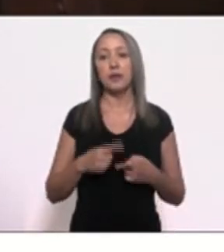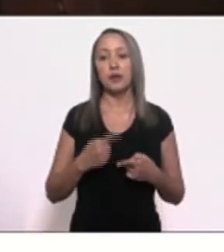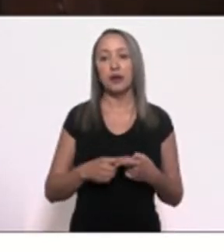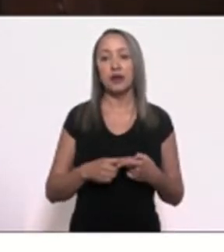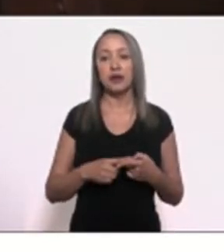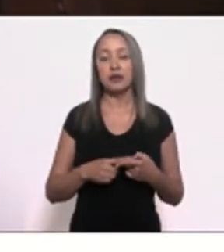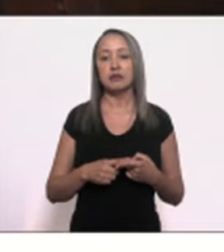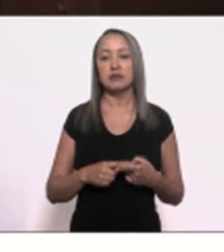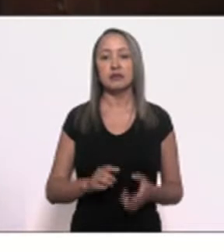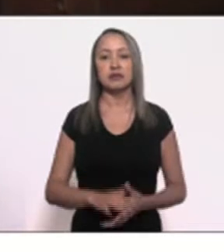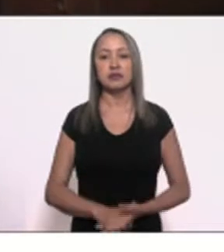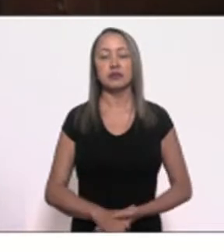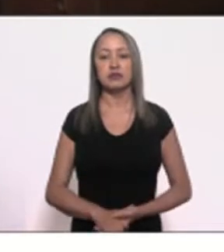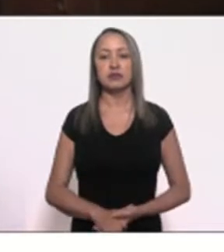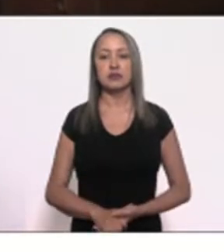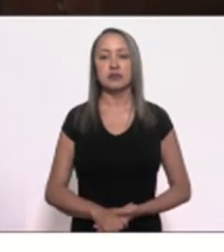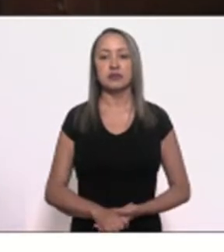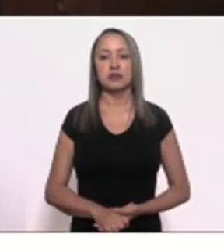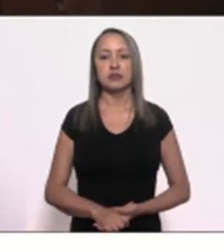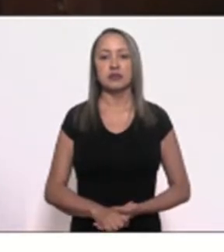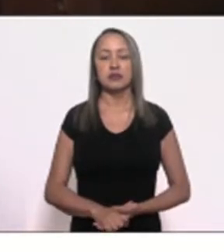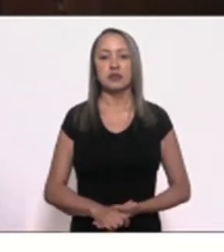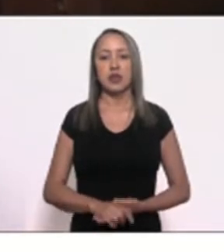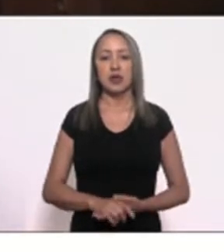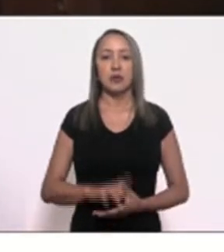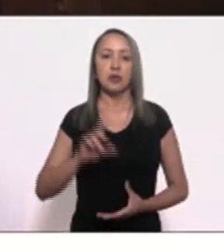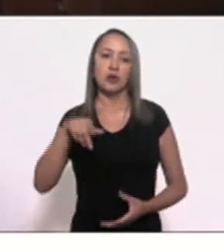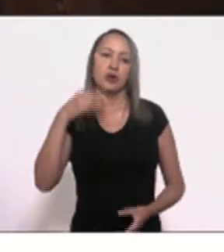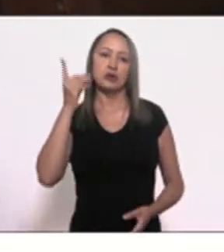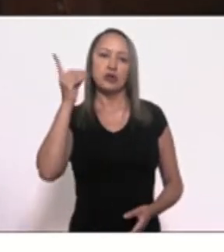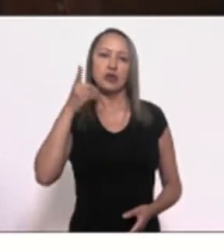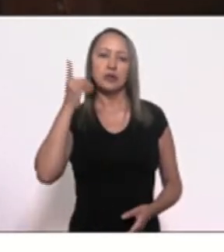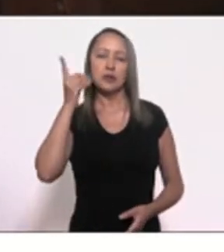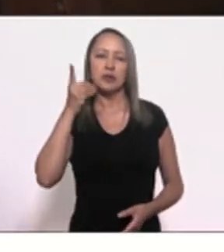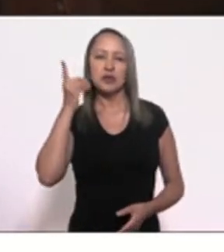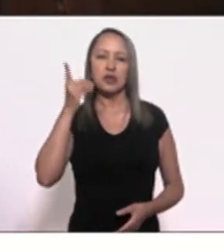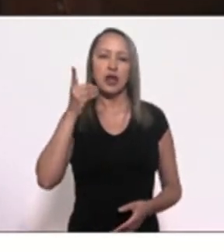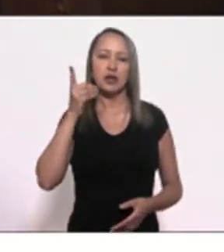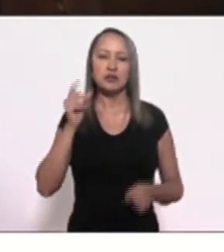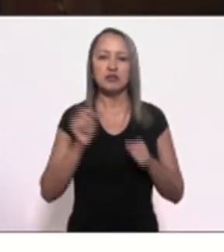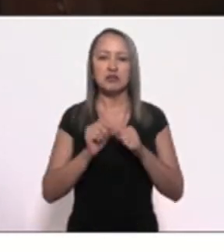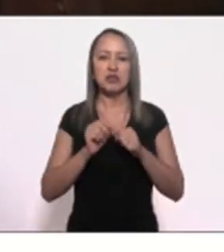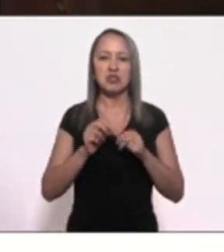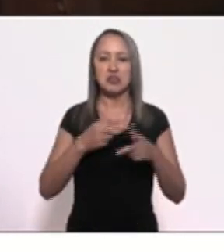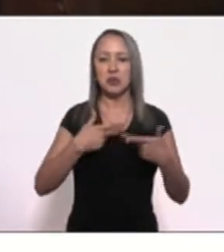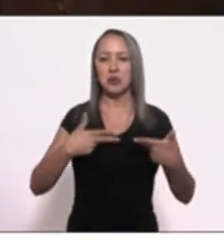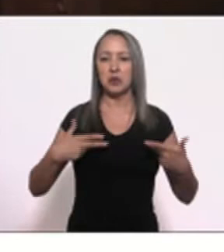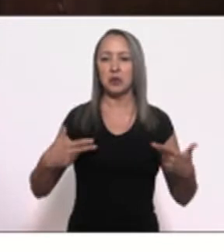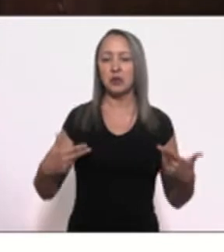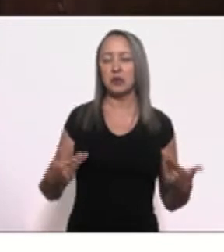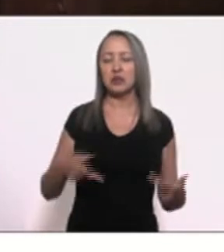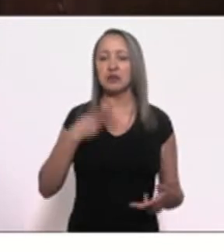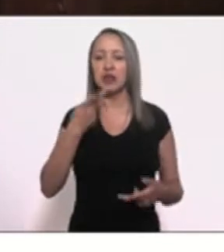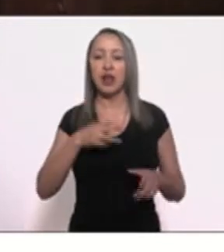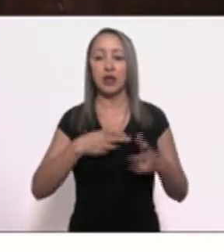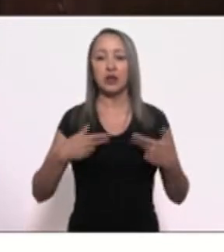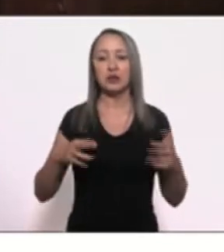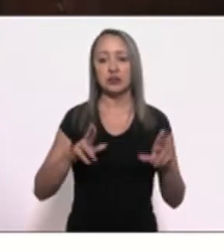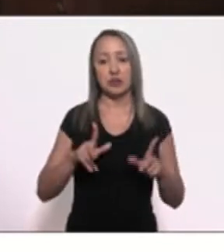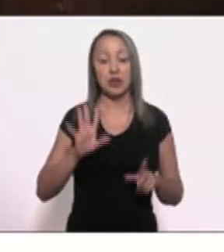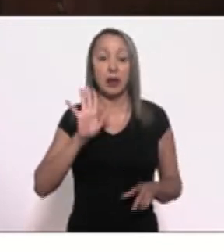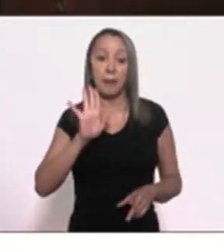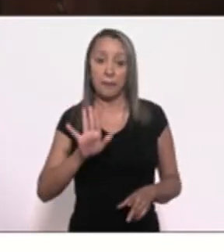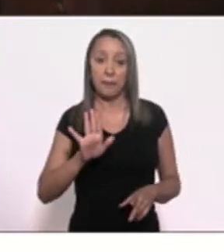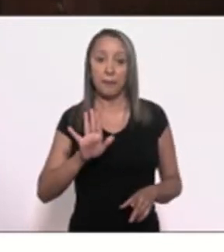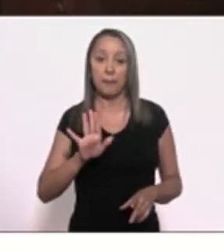chance dele fazer qualquer outra explanação, mas ele vai ser representado